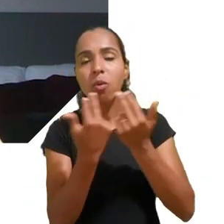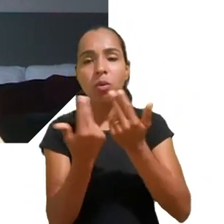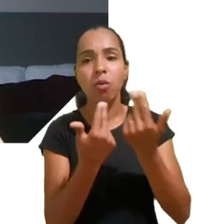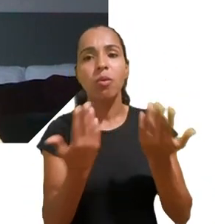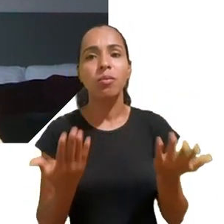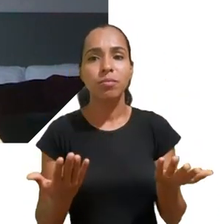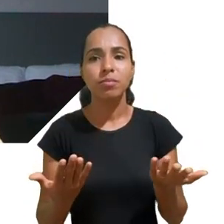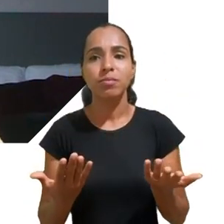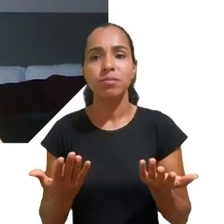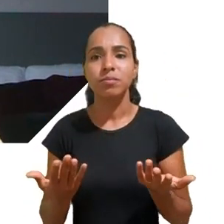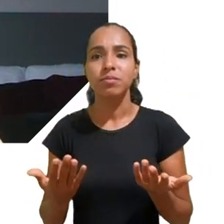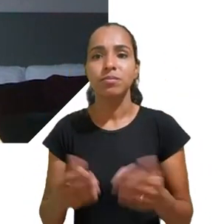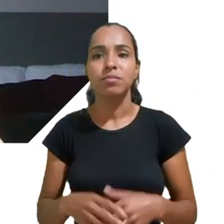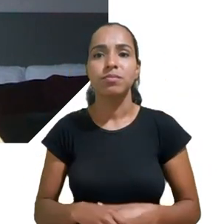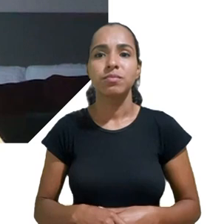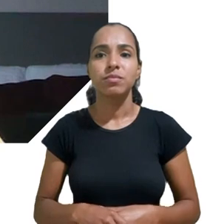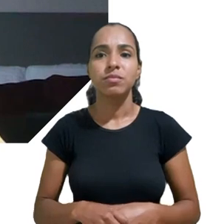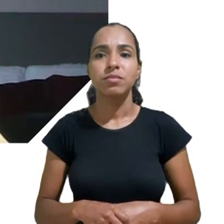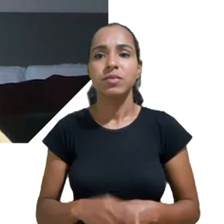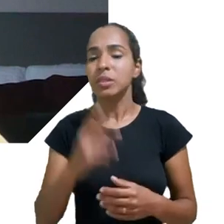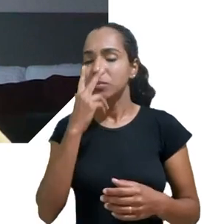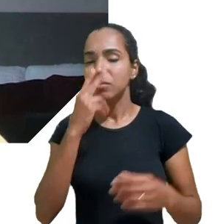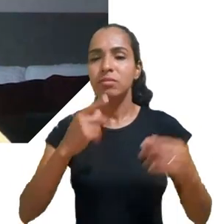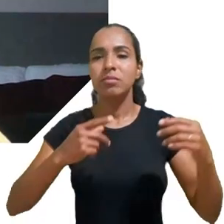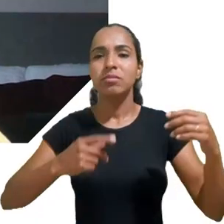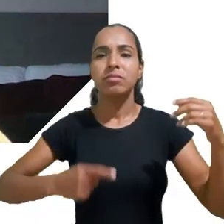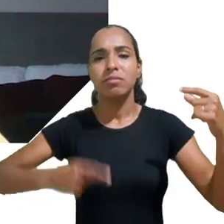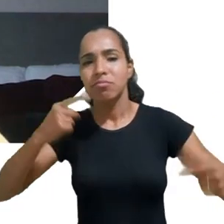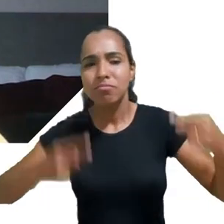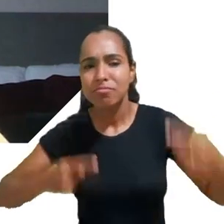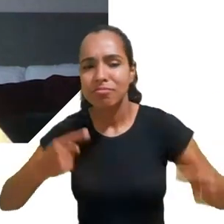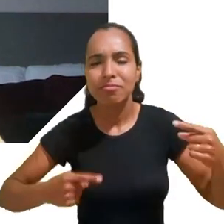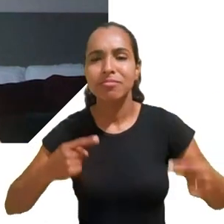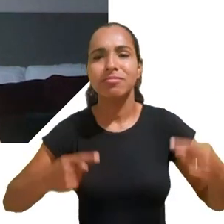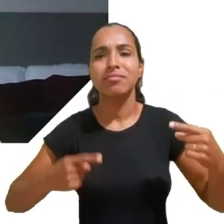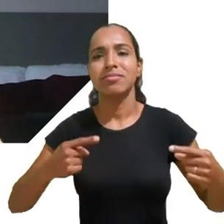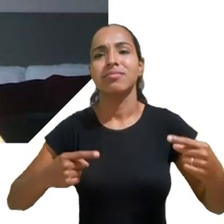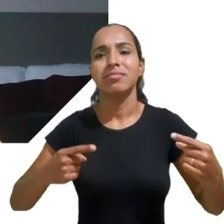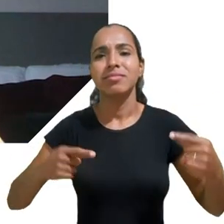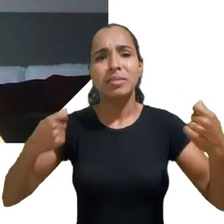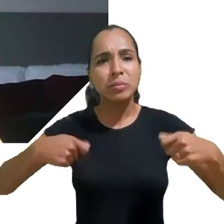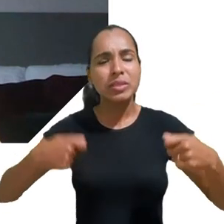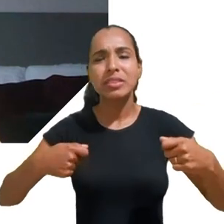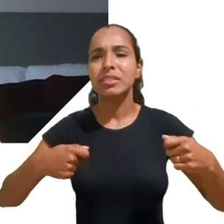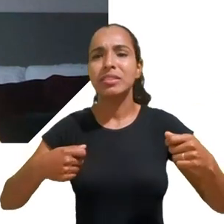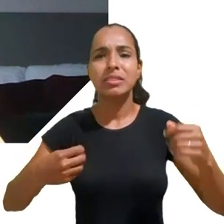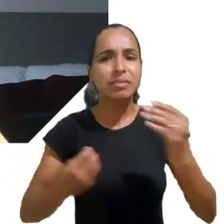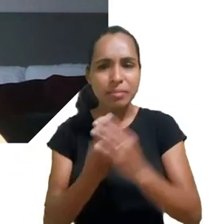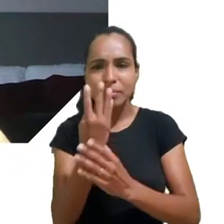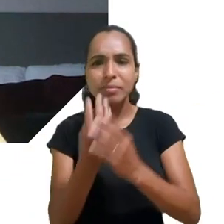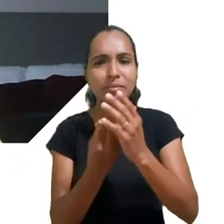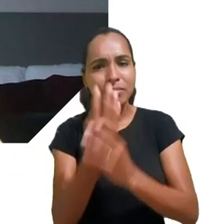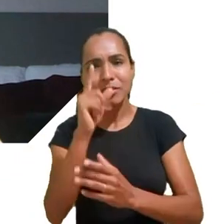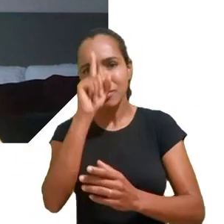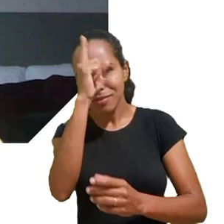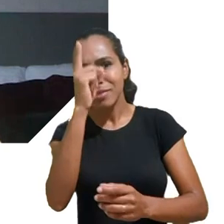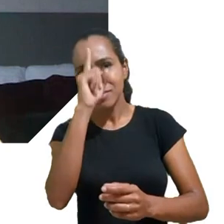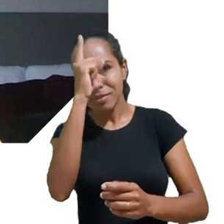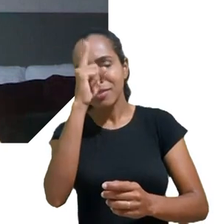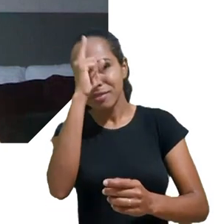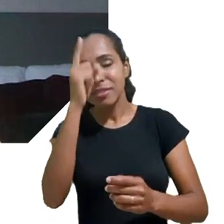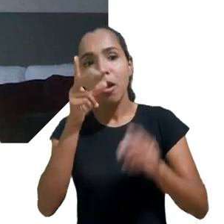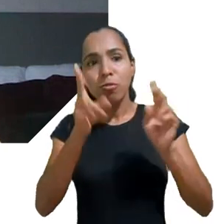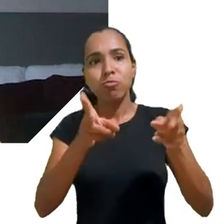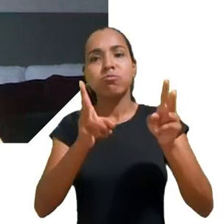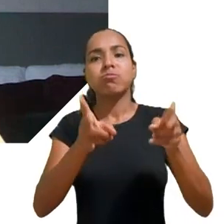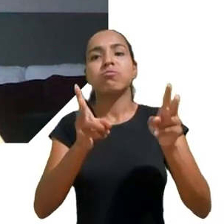competição, de modo que as crianças precisam produzir cada vez mais para se manter nesse cenário, para se manterem com